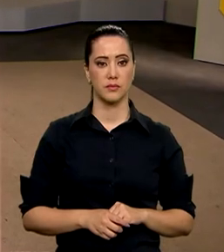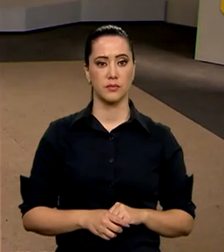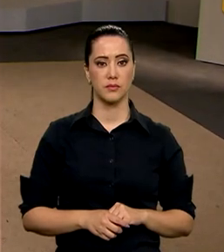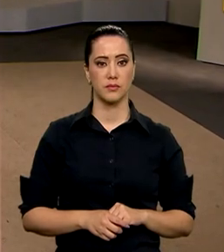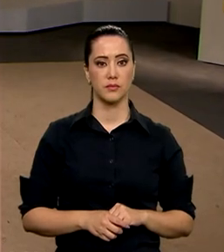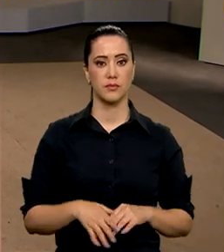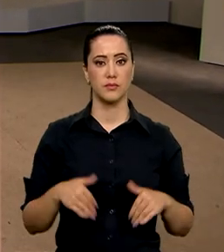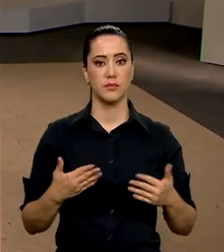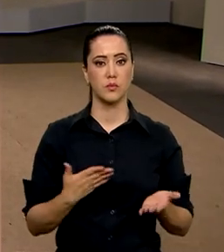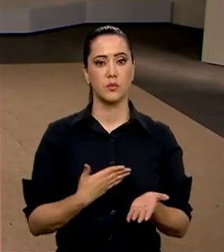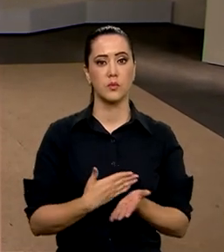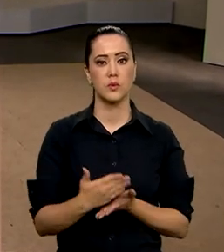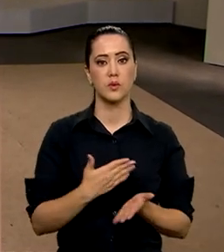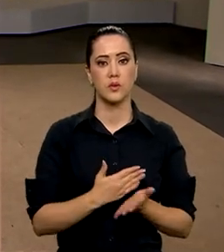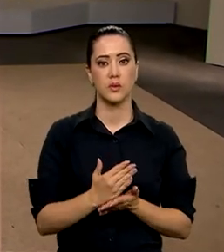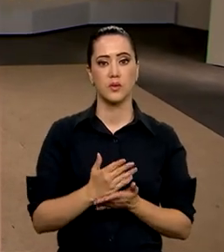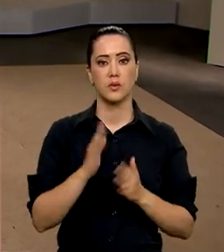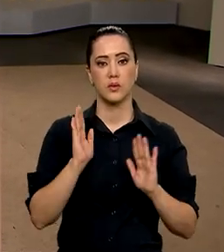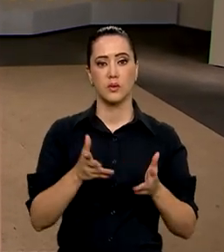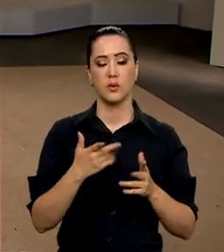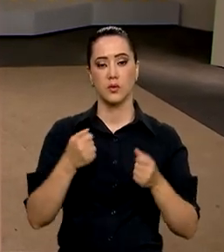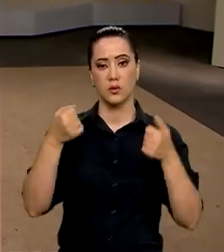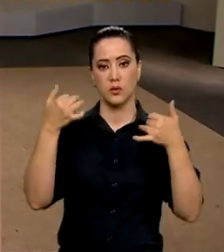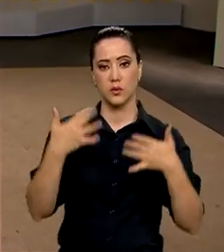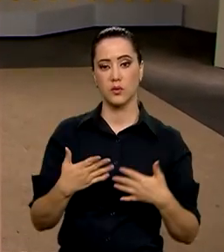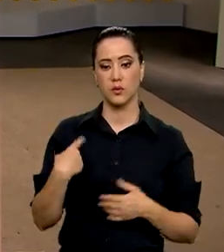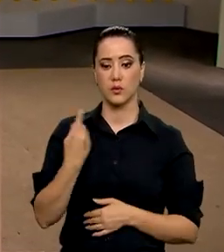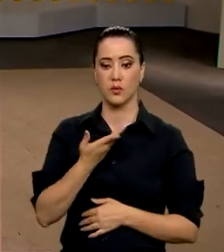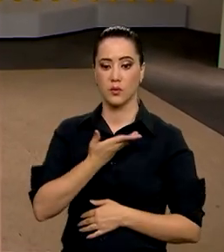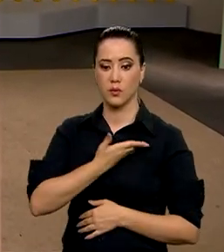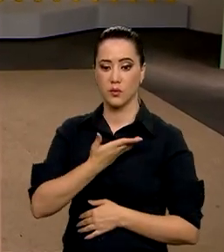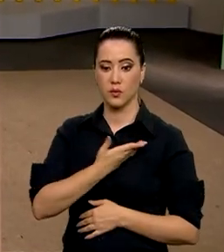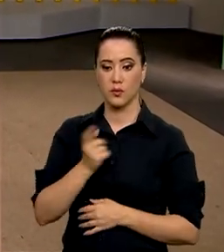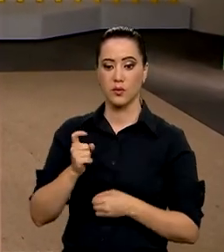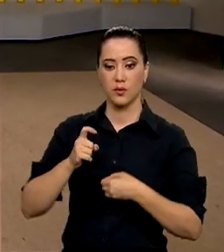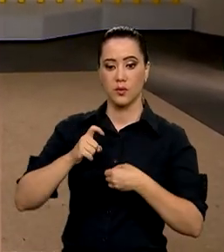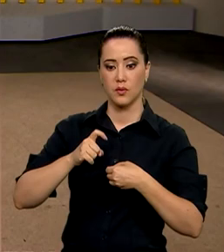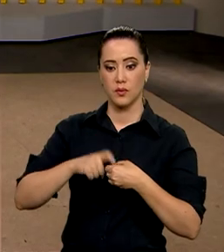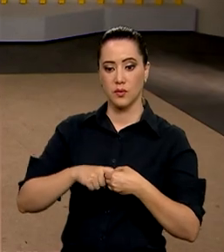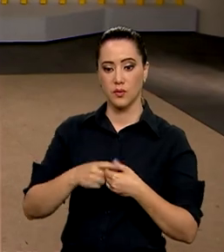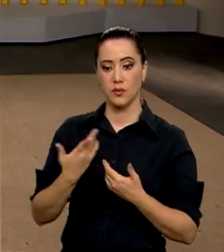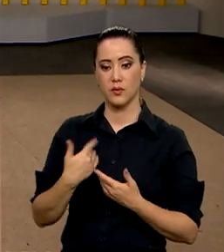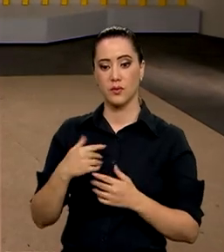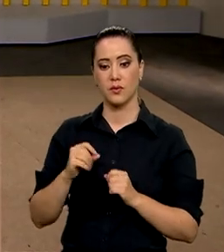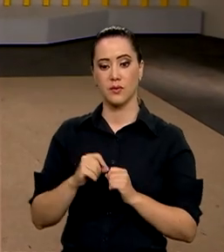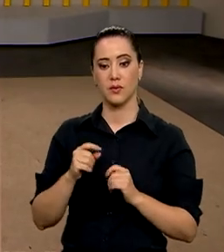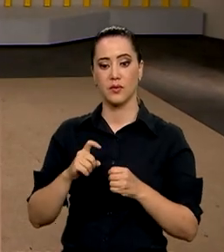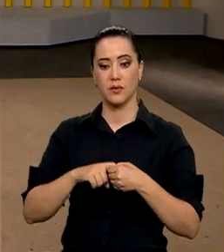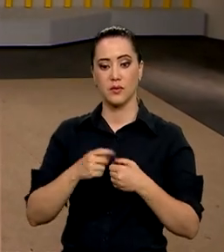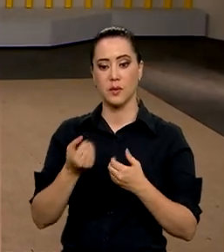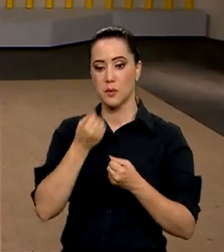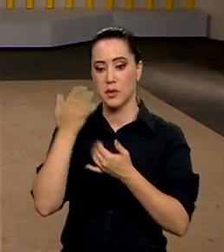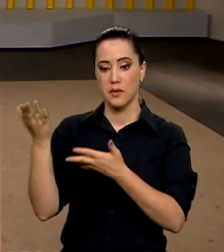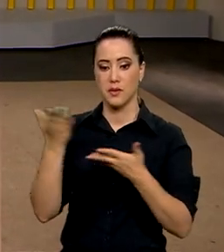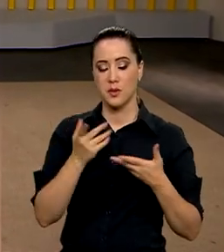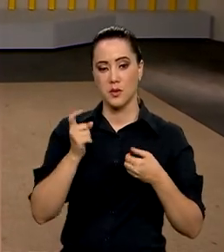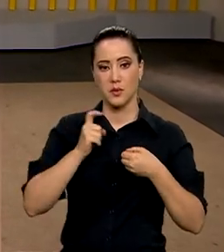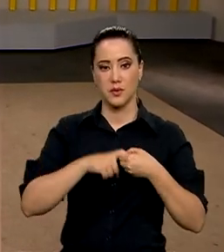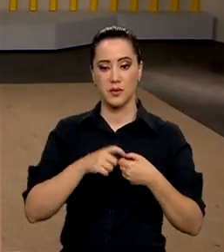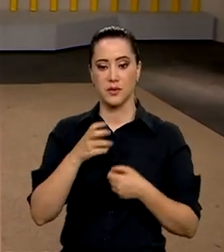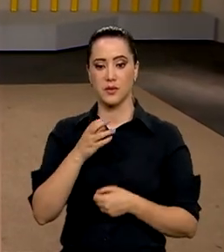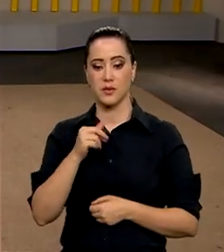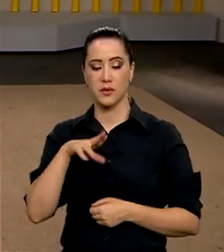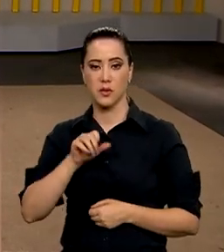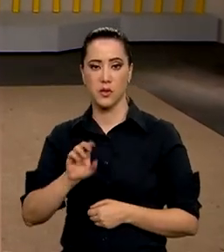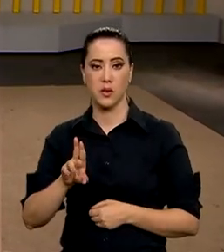E eu começo essa edição já falando aqui com o meu amigo que está de volta, fez falta, Roberto, bem-vindo de volta. Muito obrigado. Carol,